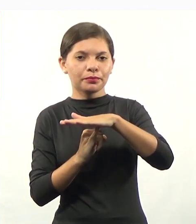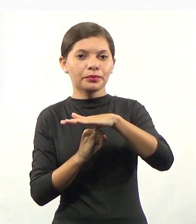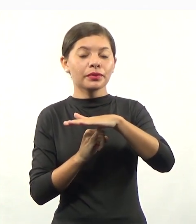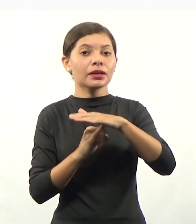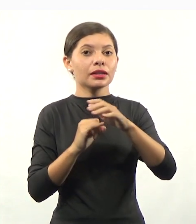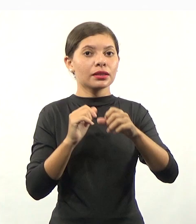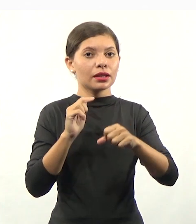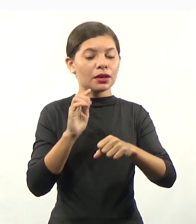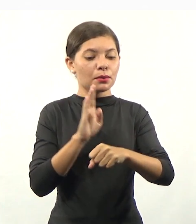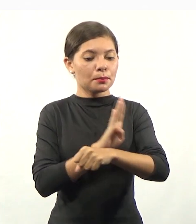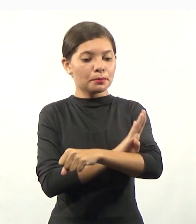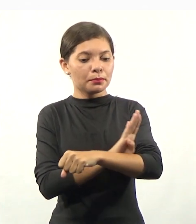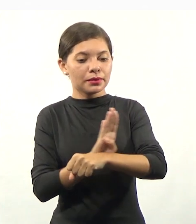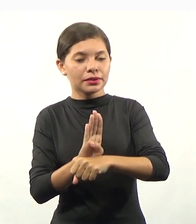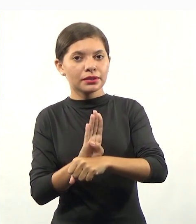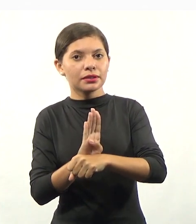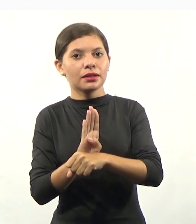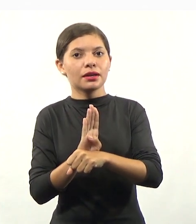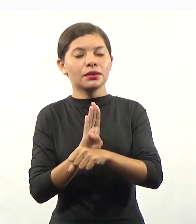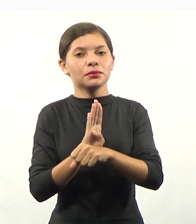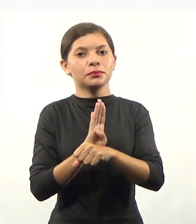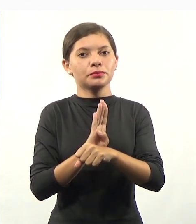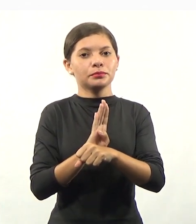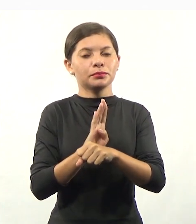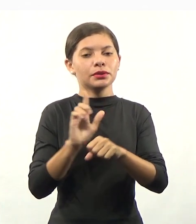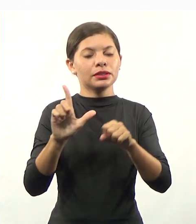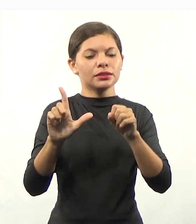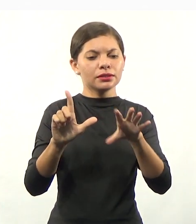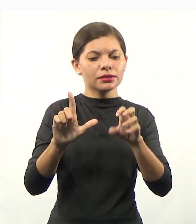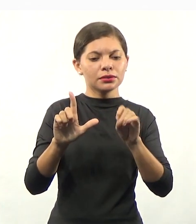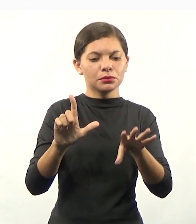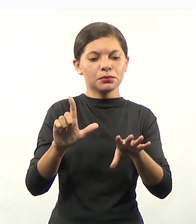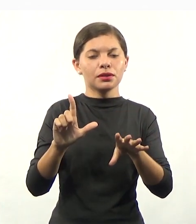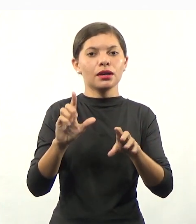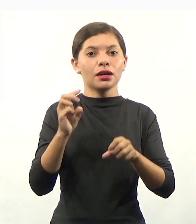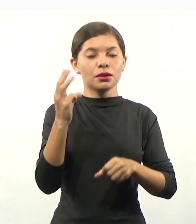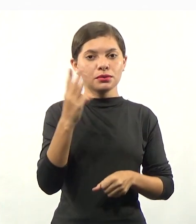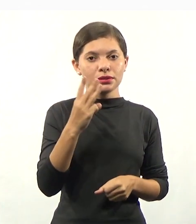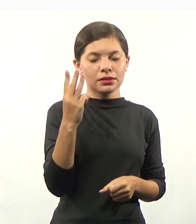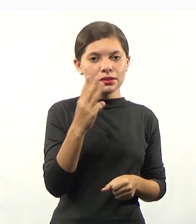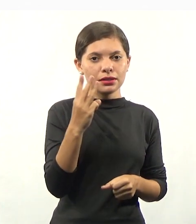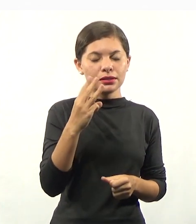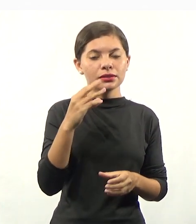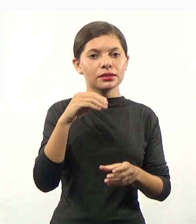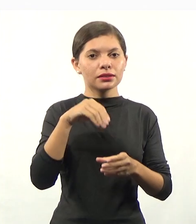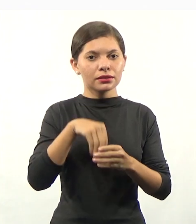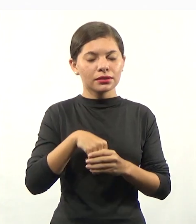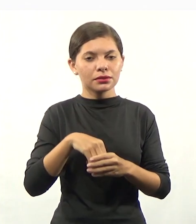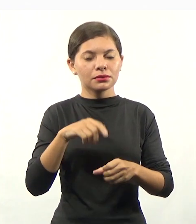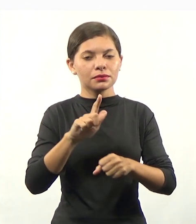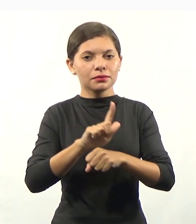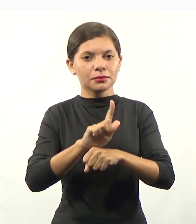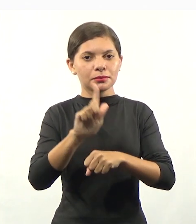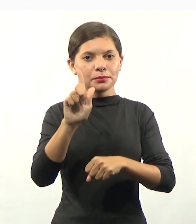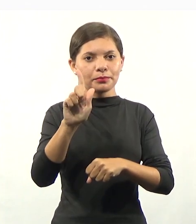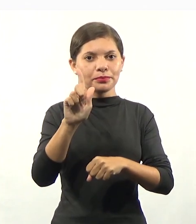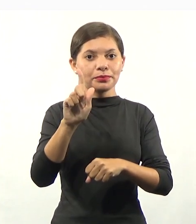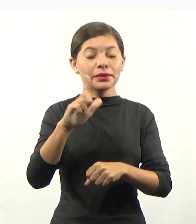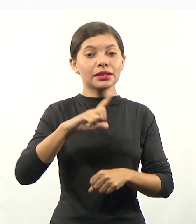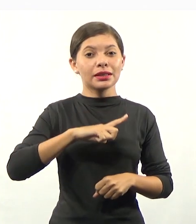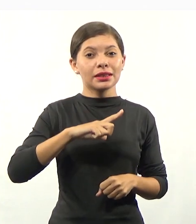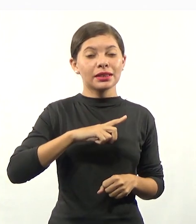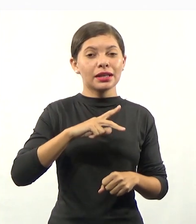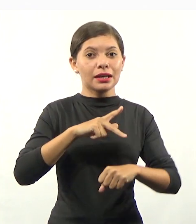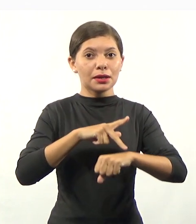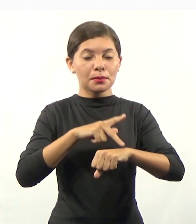Eu vou ter o bacharelado e eu vou ter a licenciatura. São os três níveis que eu tenho dentro da graduação. E